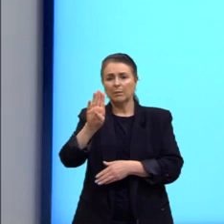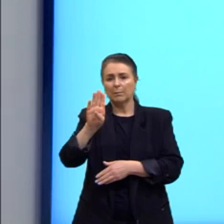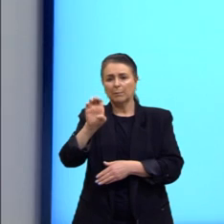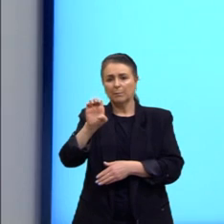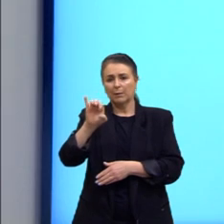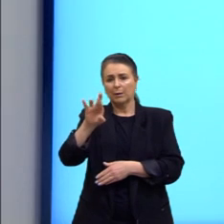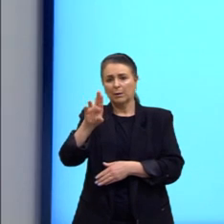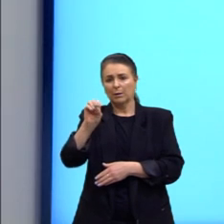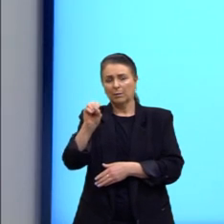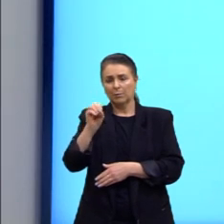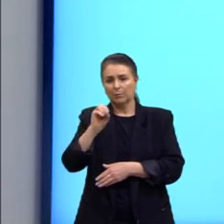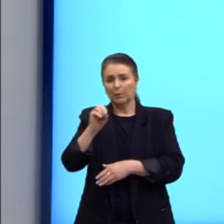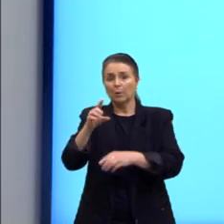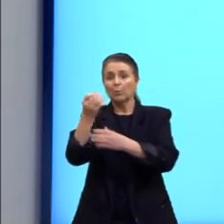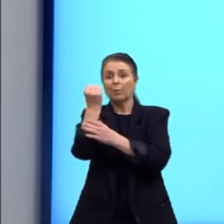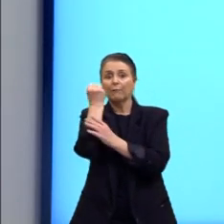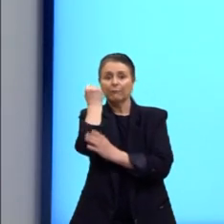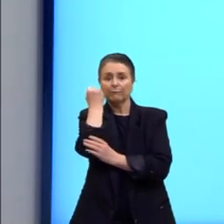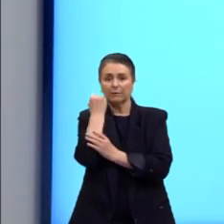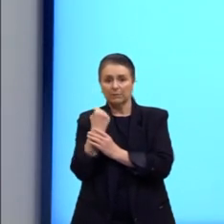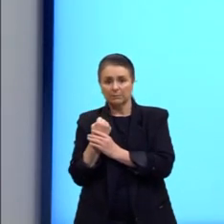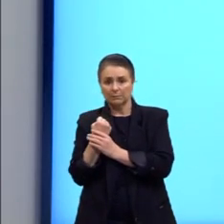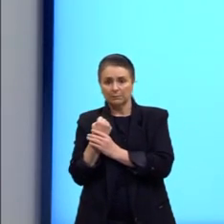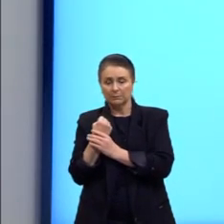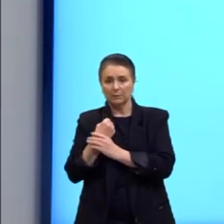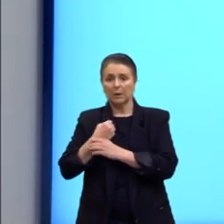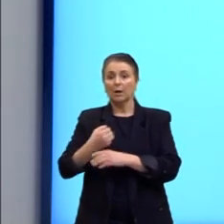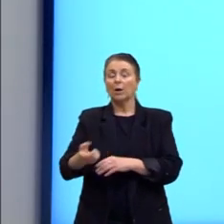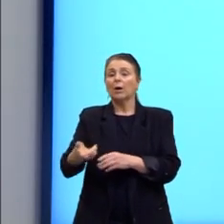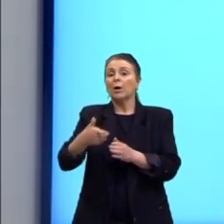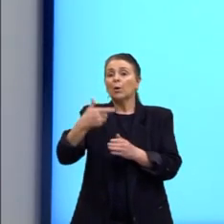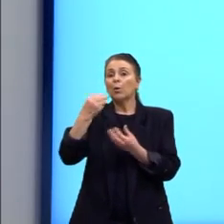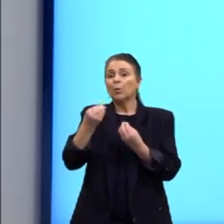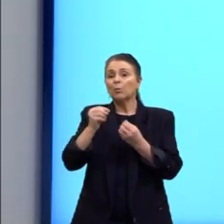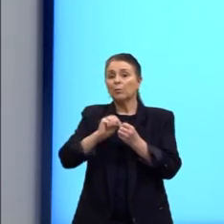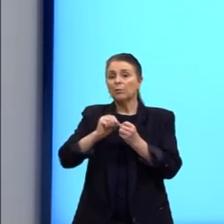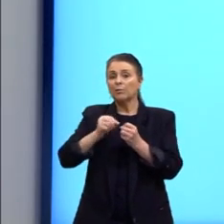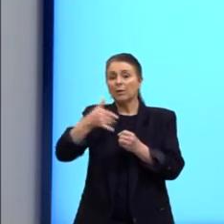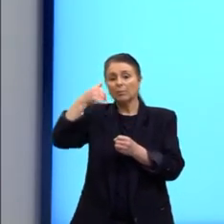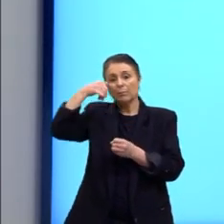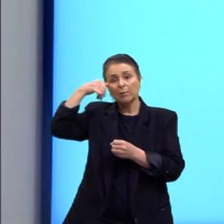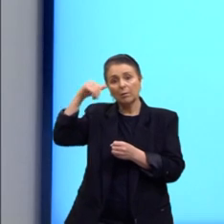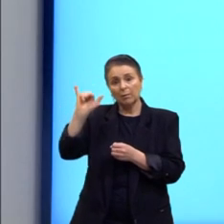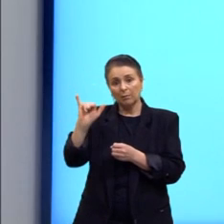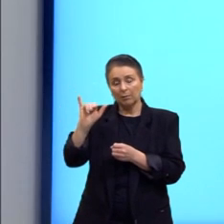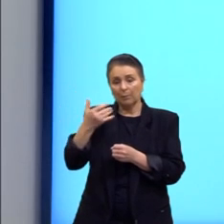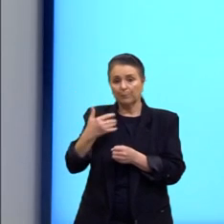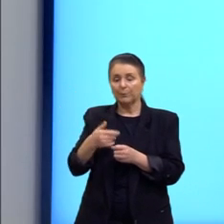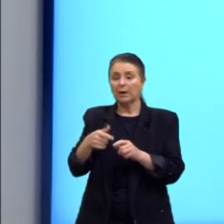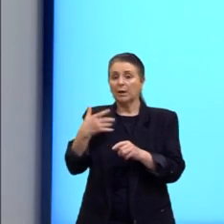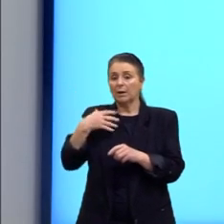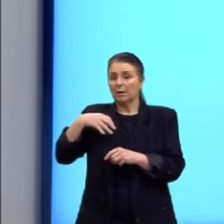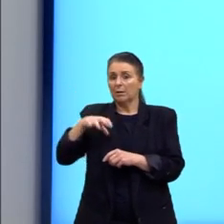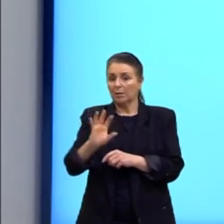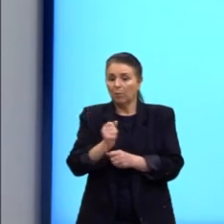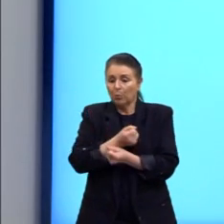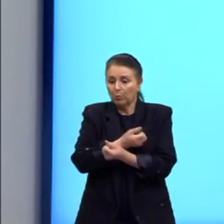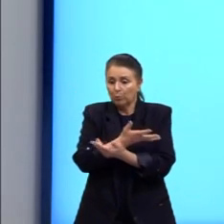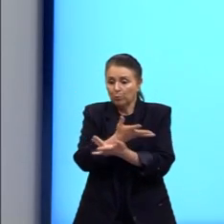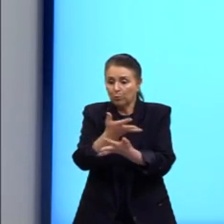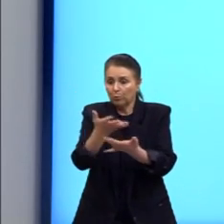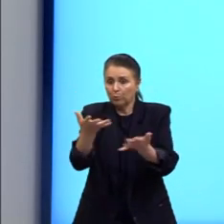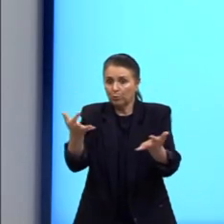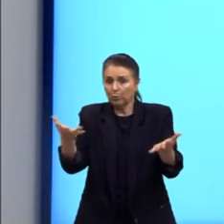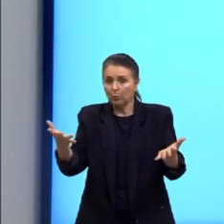meio de suas fezes. A profilaxia, então, é combater a proliferação